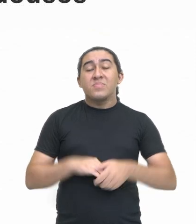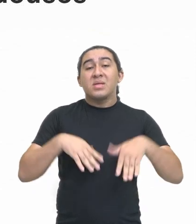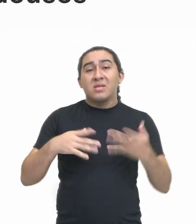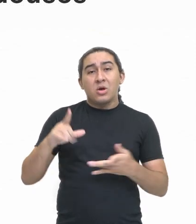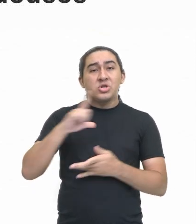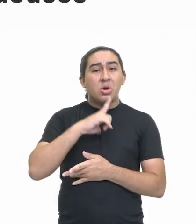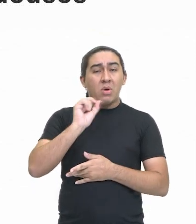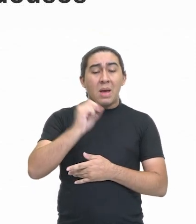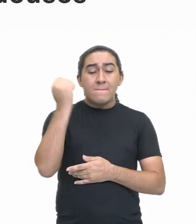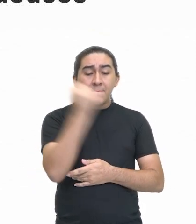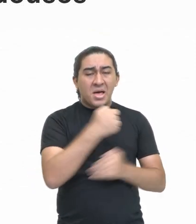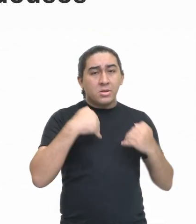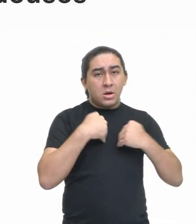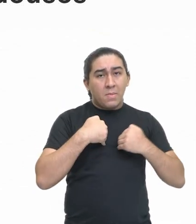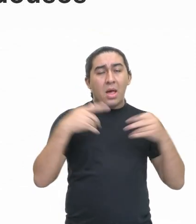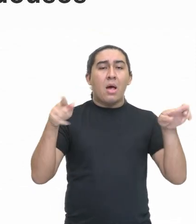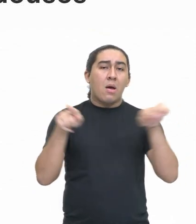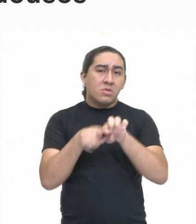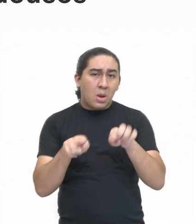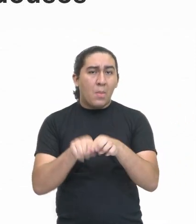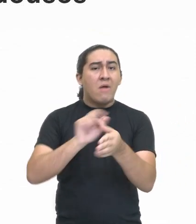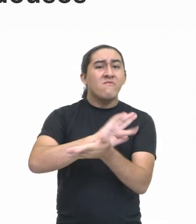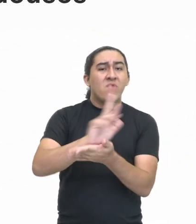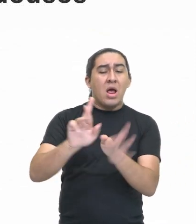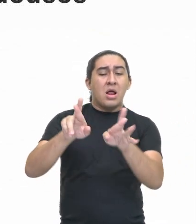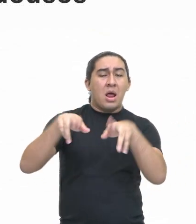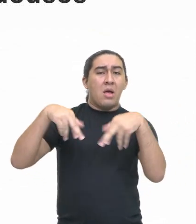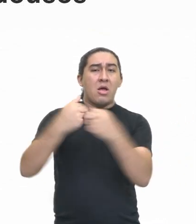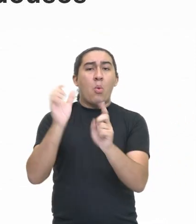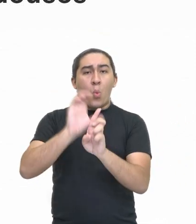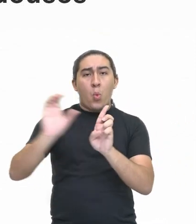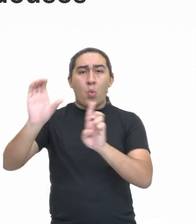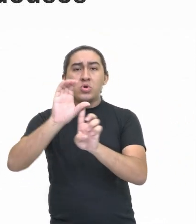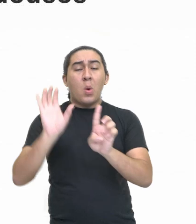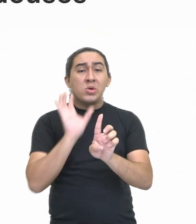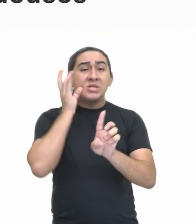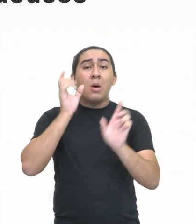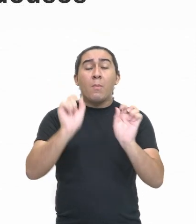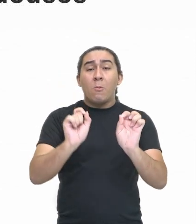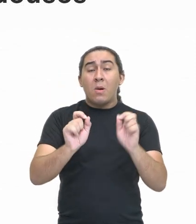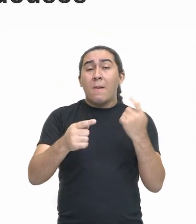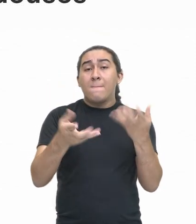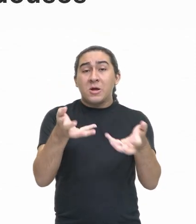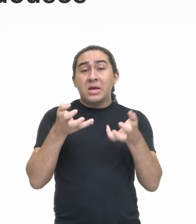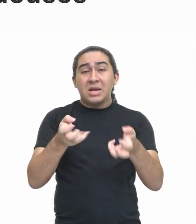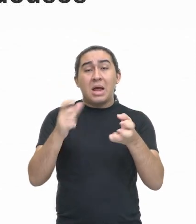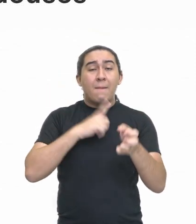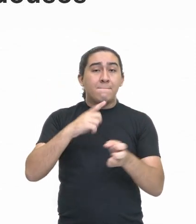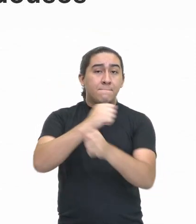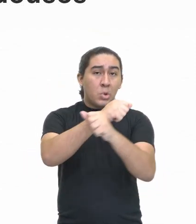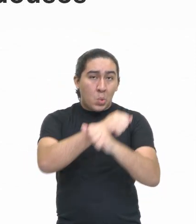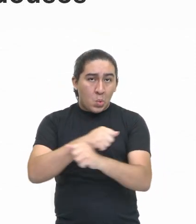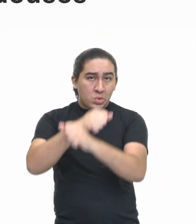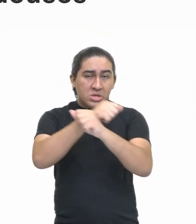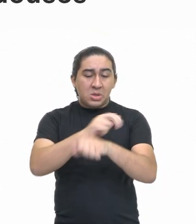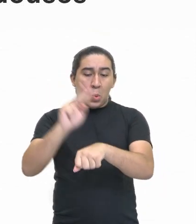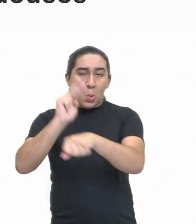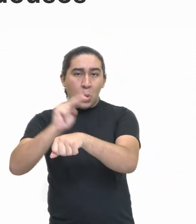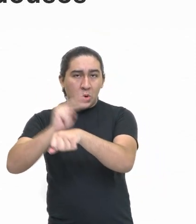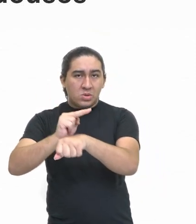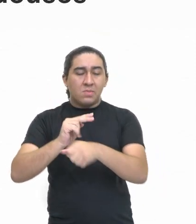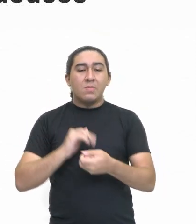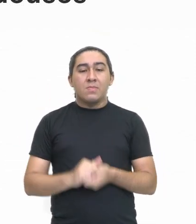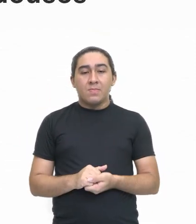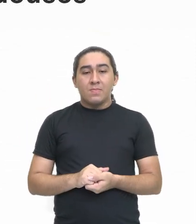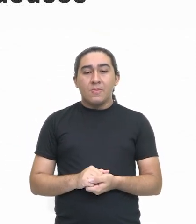sacrifícios eram realizados para obter a proteção dos deuses e assegurar a prosperidade do Estado. O culto aos deuses